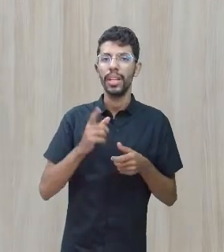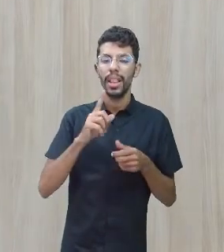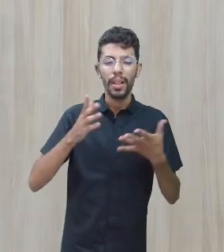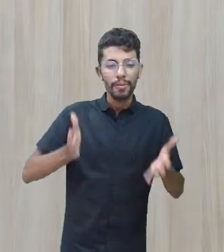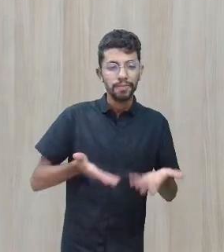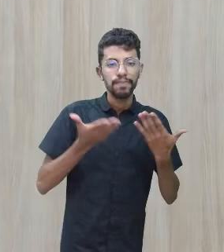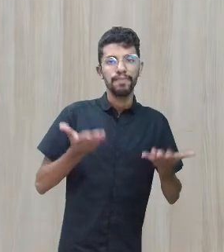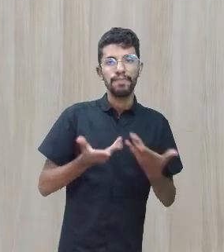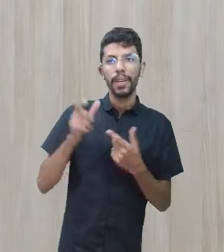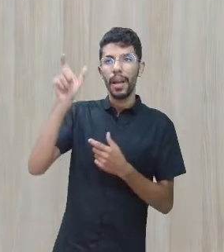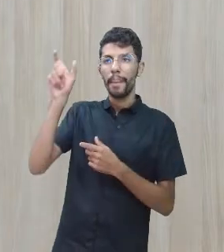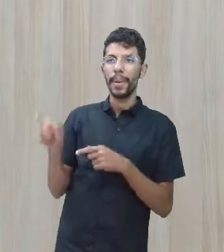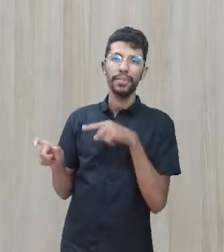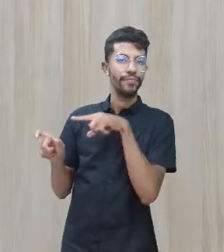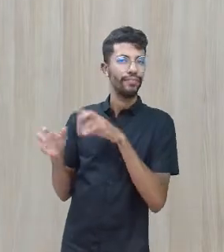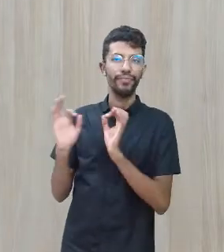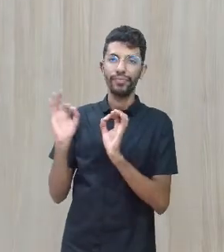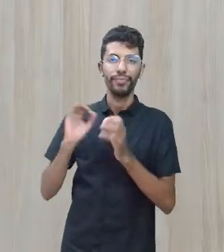a coisa errada.